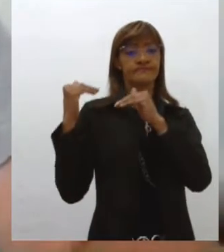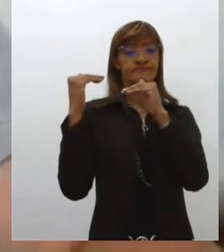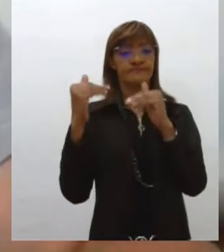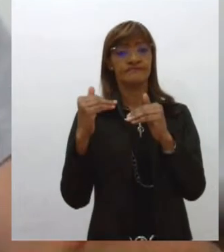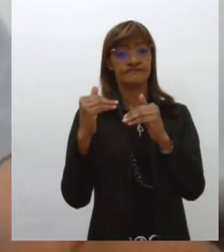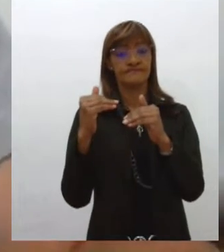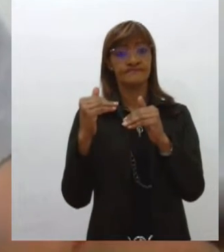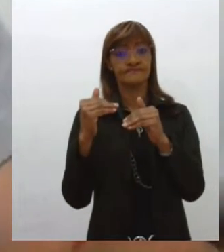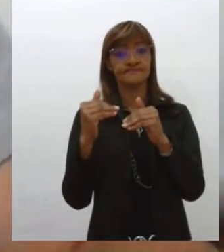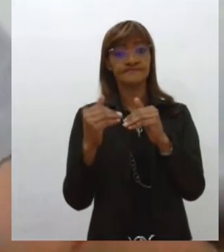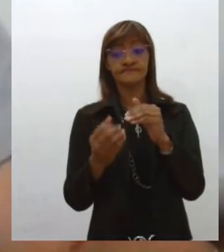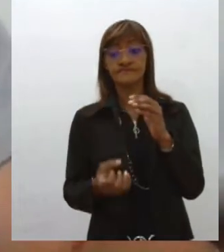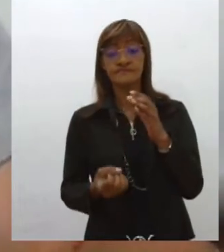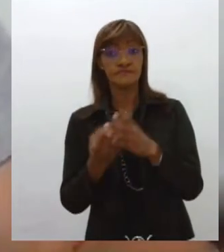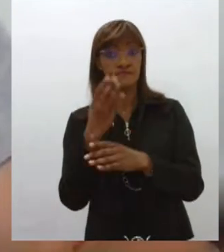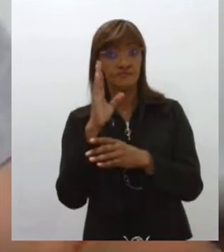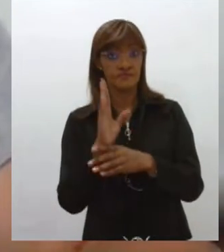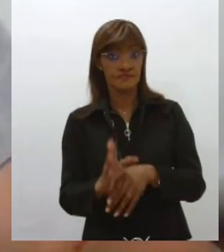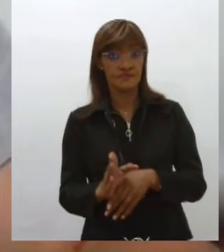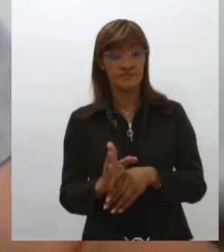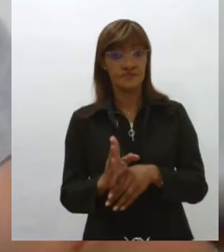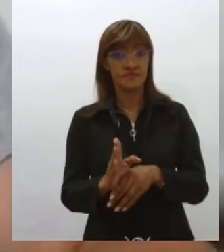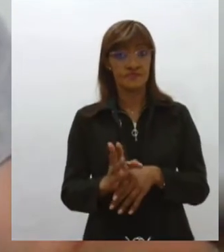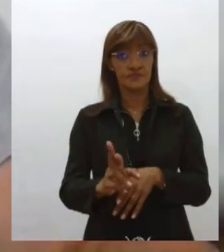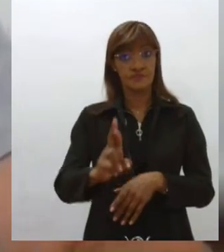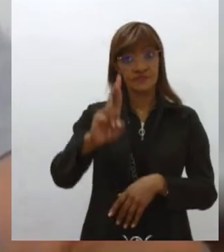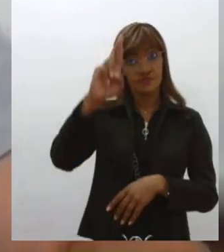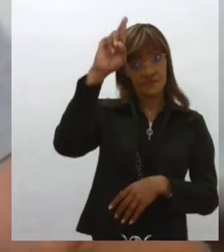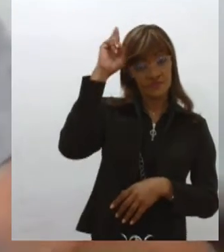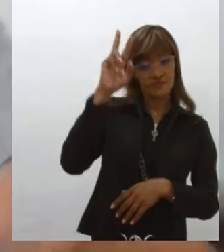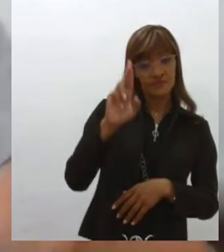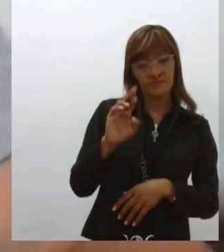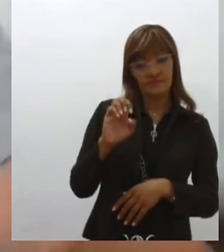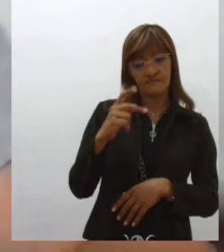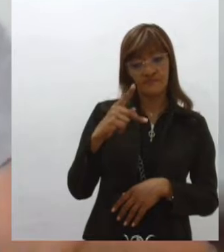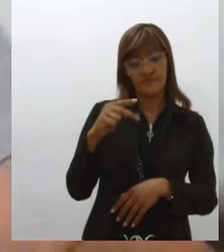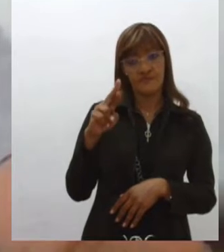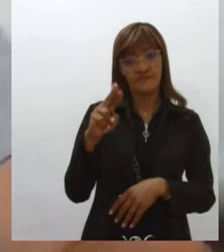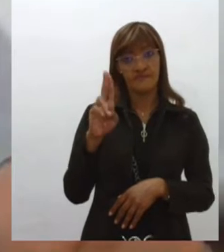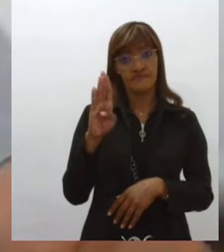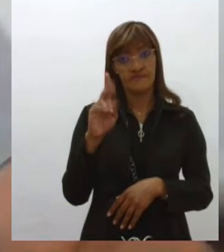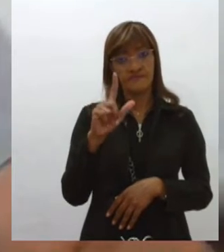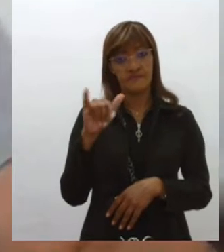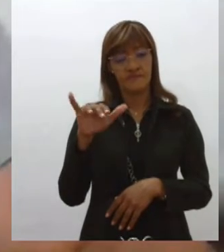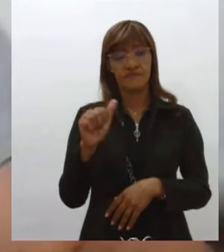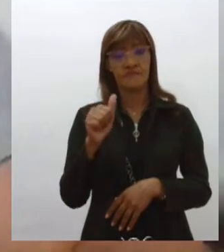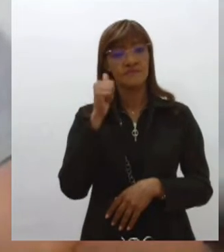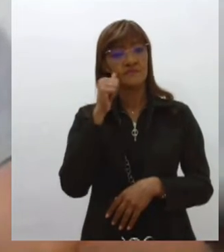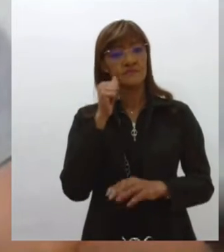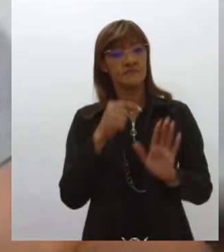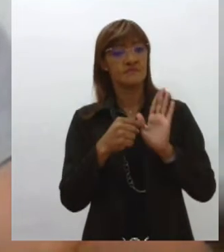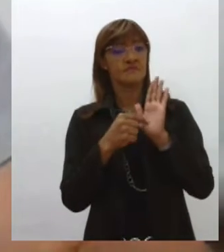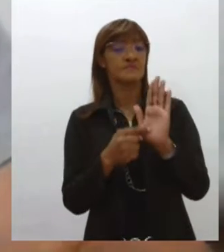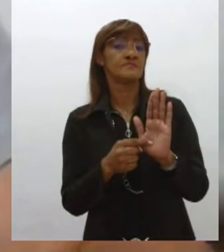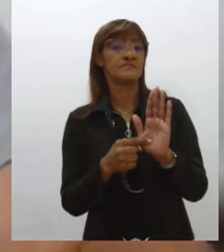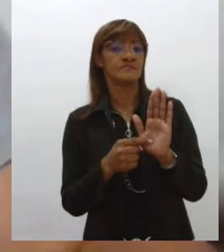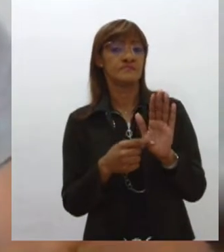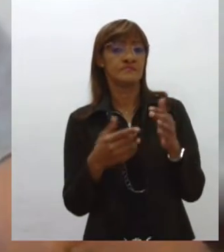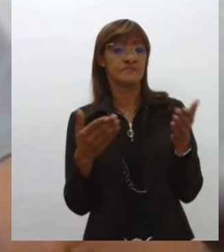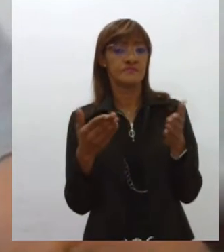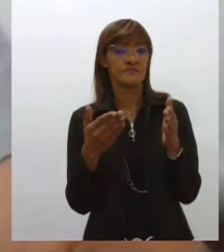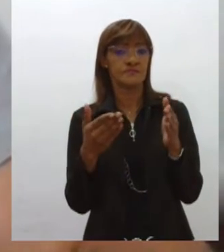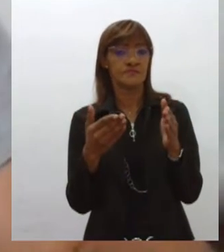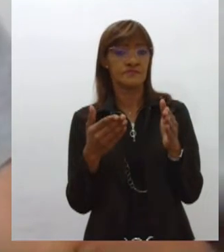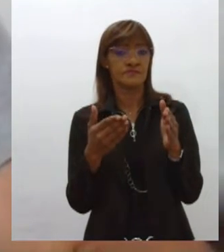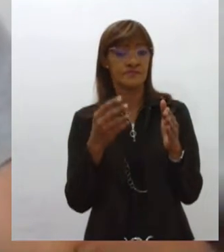é formada, se desconstrói a imagem do Imperador e coloca a imagem de uma mulher, que é aquela mulher que a gente vê no fundo das moedas.